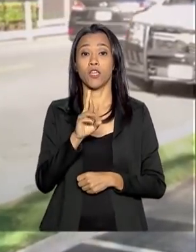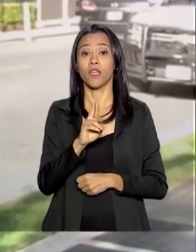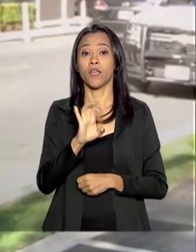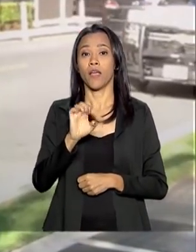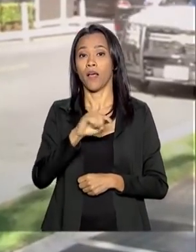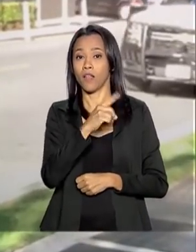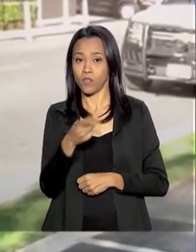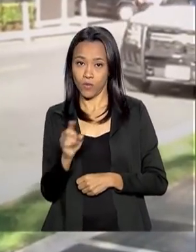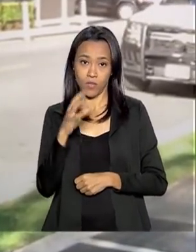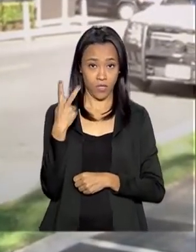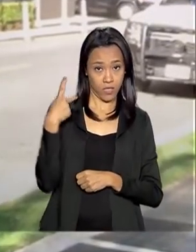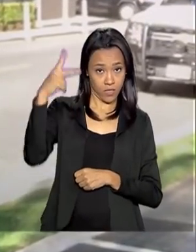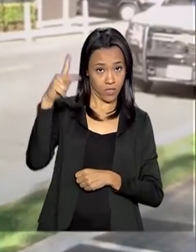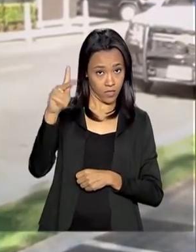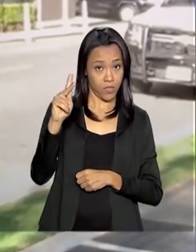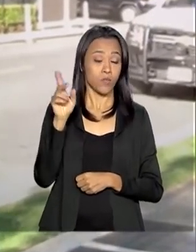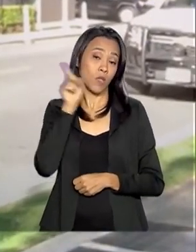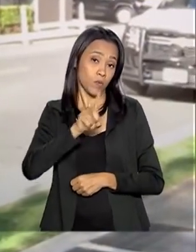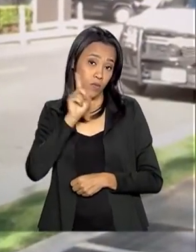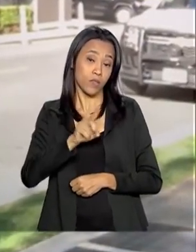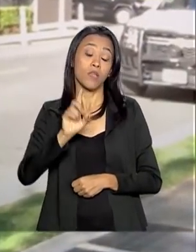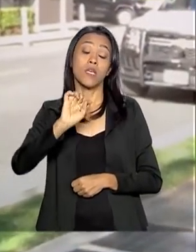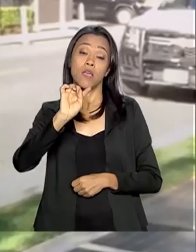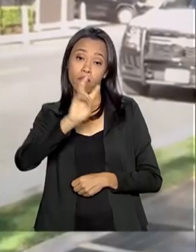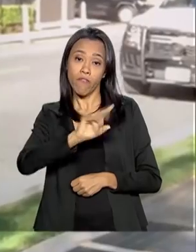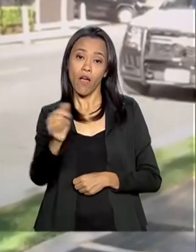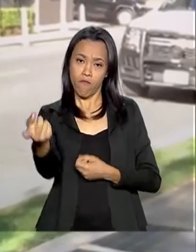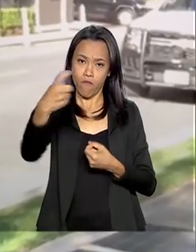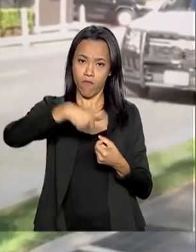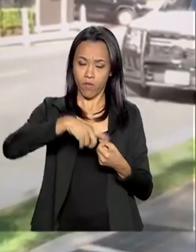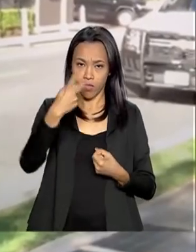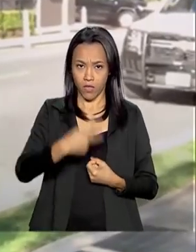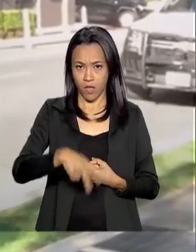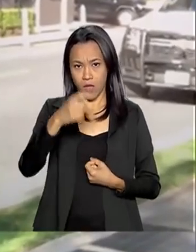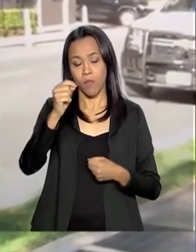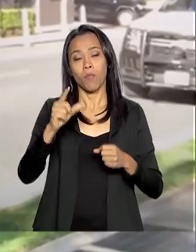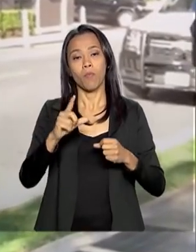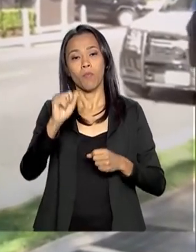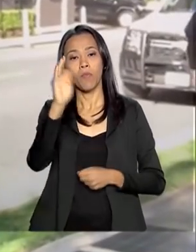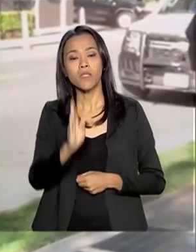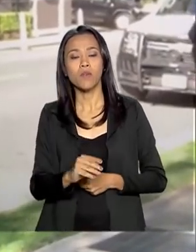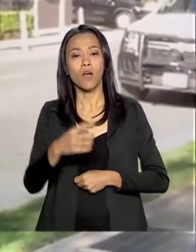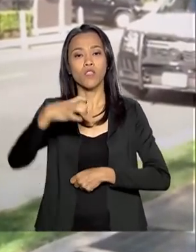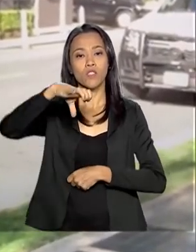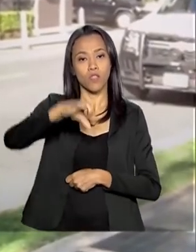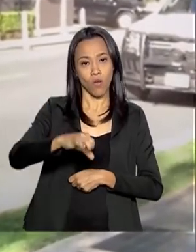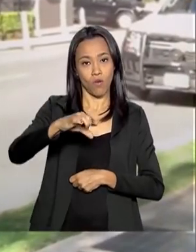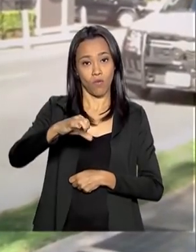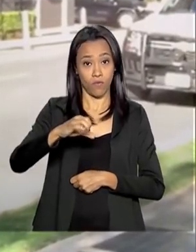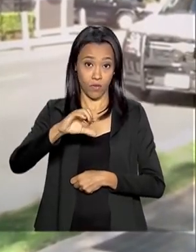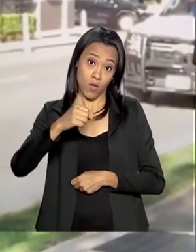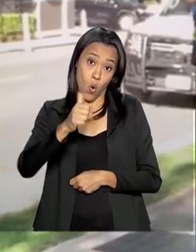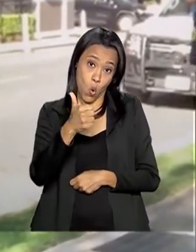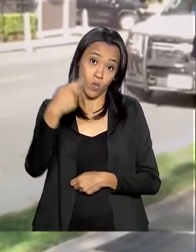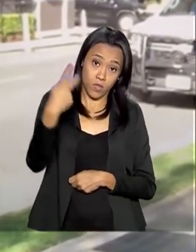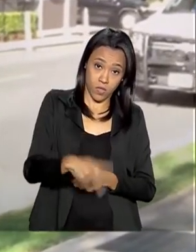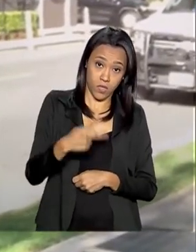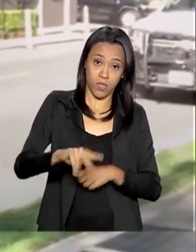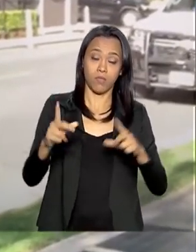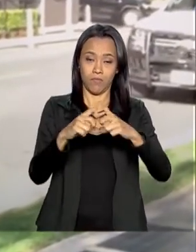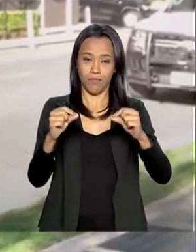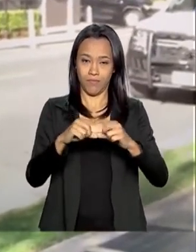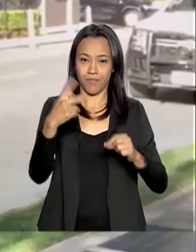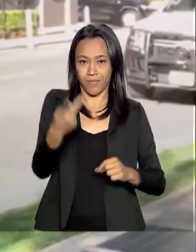A previsão é que o presidente Bolsonaro retorne ao Brasil às 9 horas da noite de hoje, 11 horas da noite, no horário de Brasília.